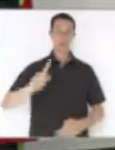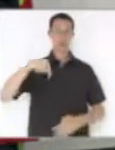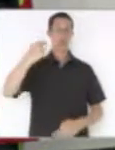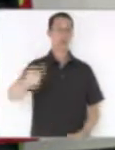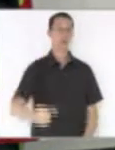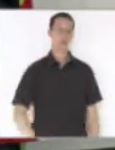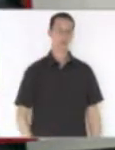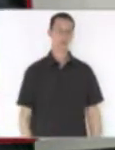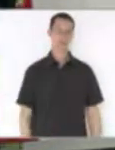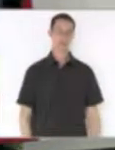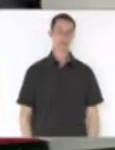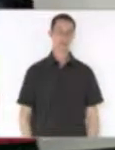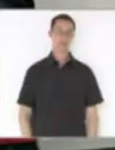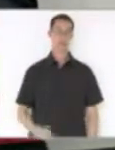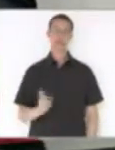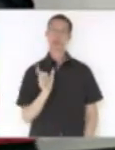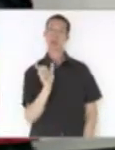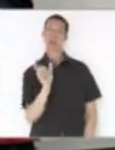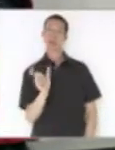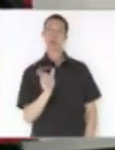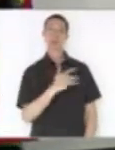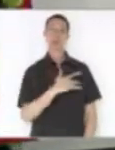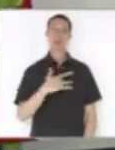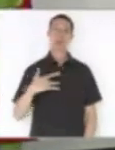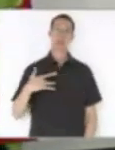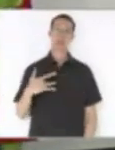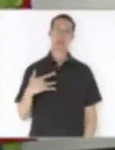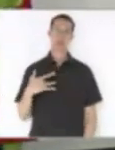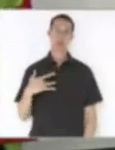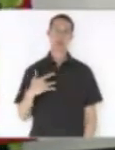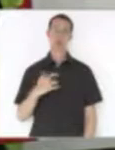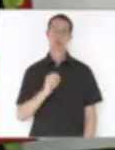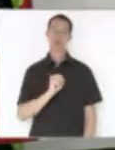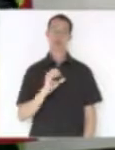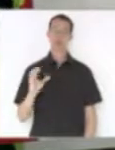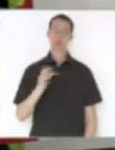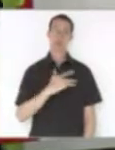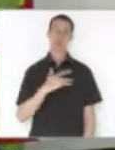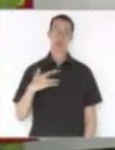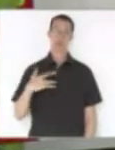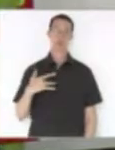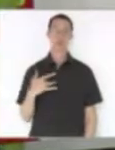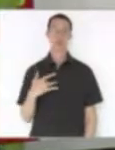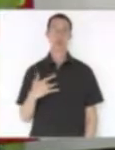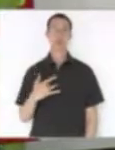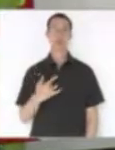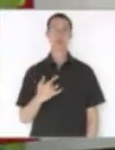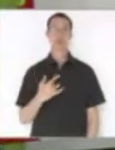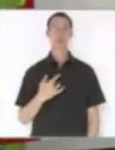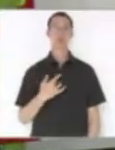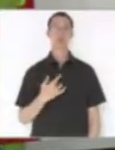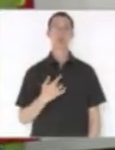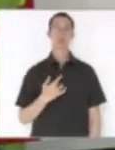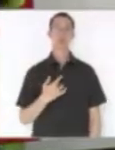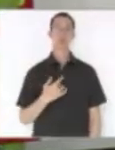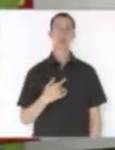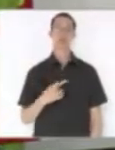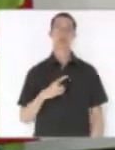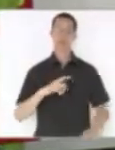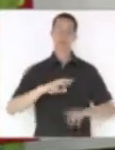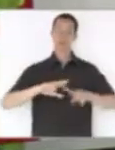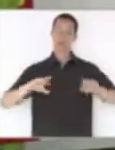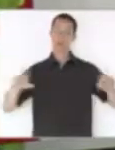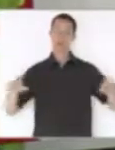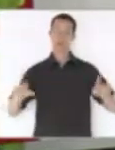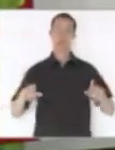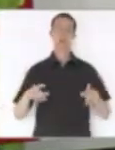E para o próprio SC Saúde, que não fornece as coisas que deveria fornecer já, porque muitos dos procedimentos que o SC Saúde deveria fornecer, ele não